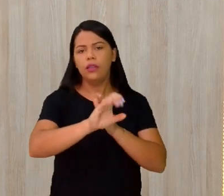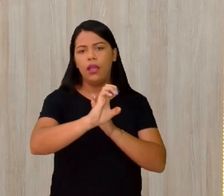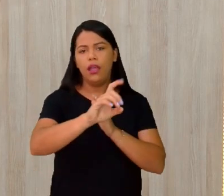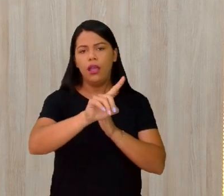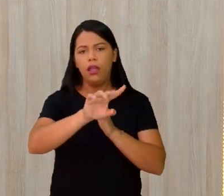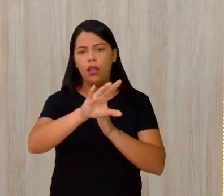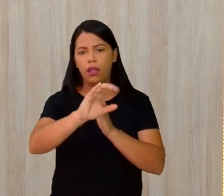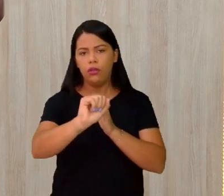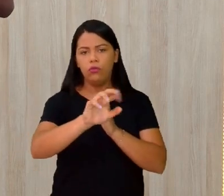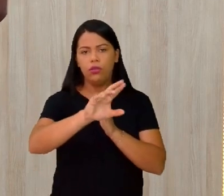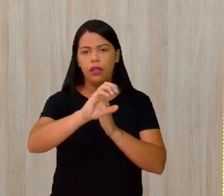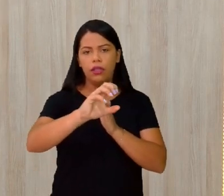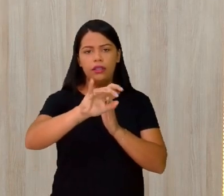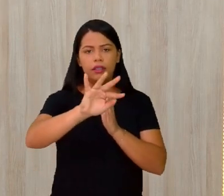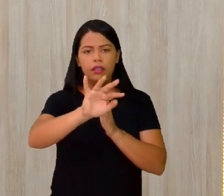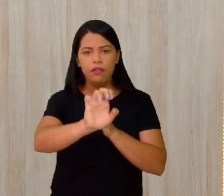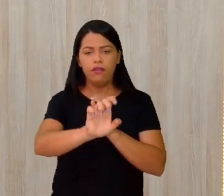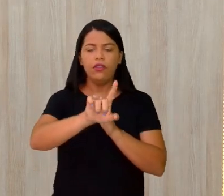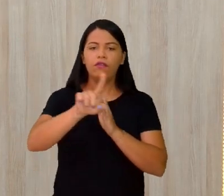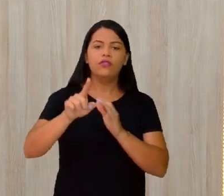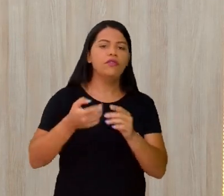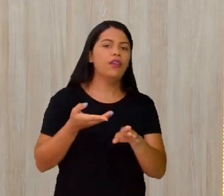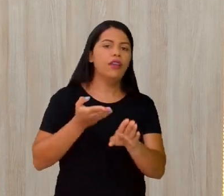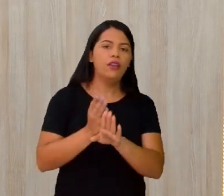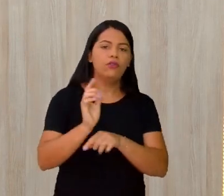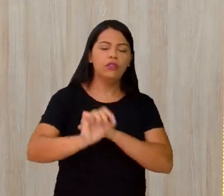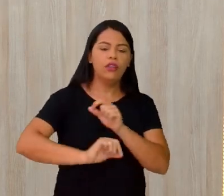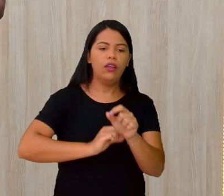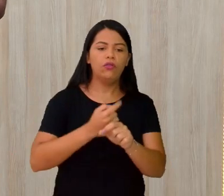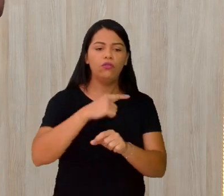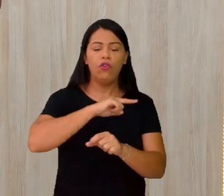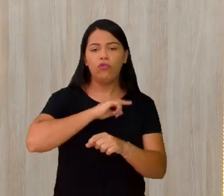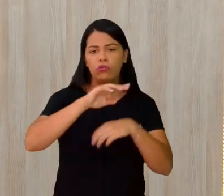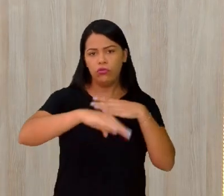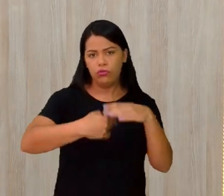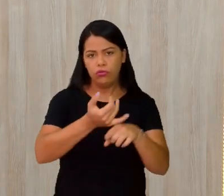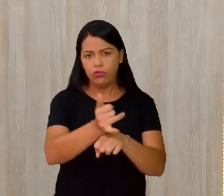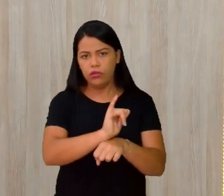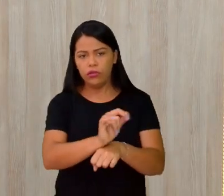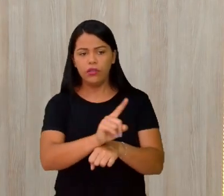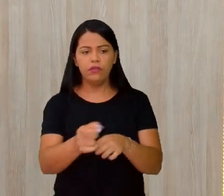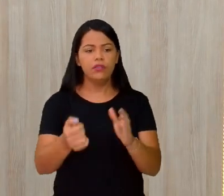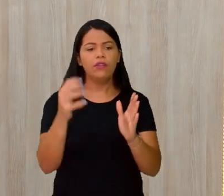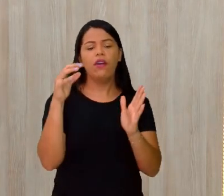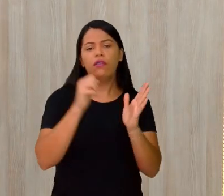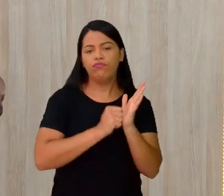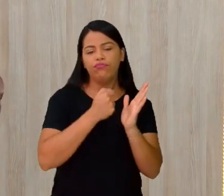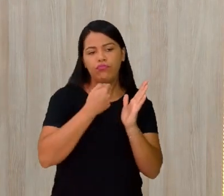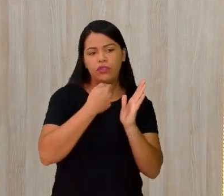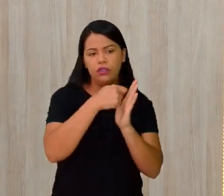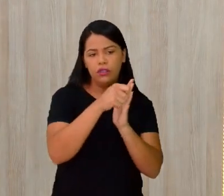tudo junto. Você encontra o nosso canal, se inscreve e lá vai ter uma playlist